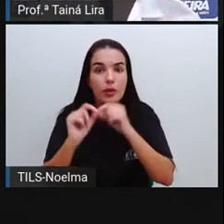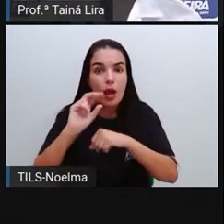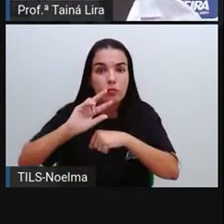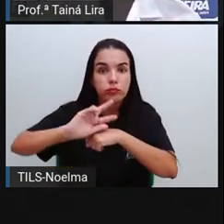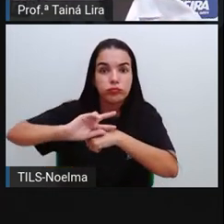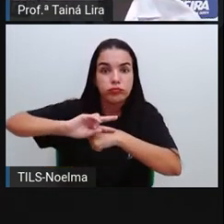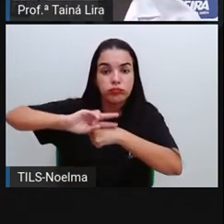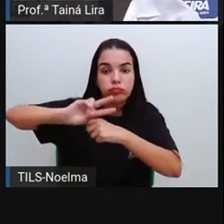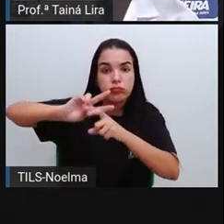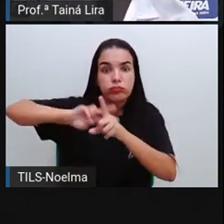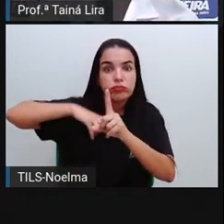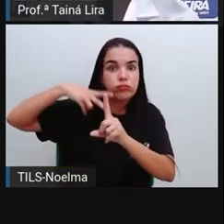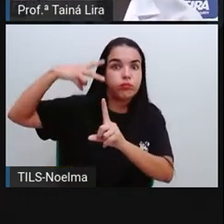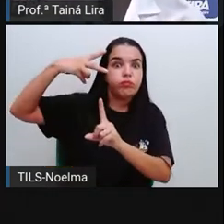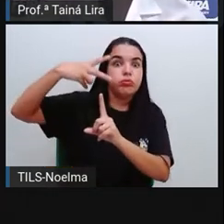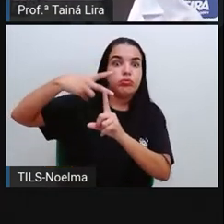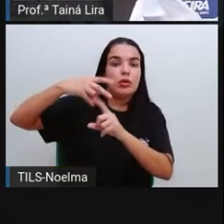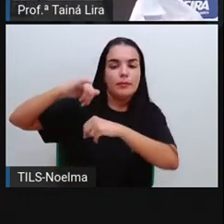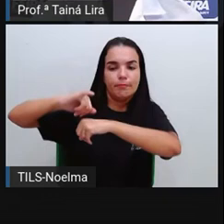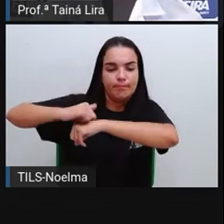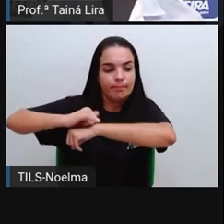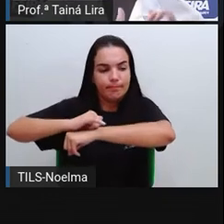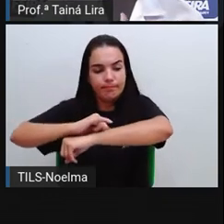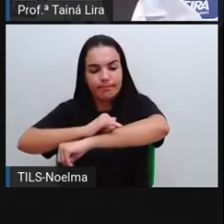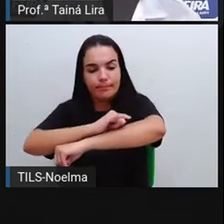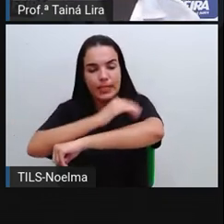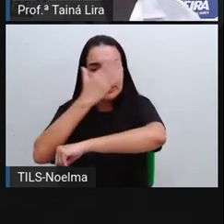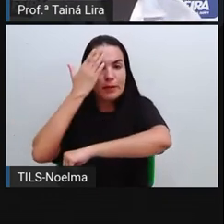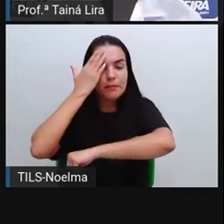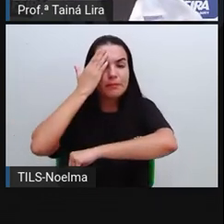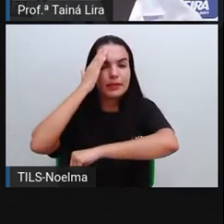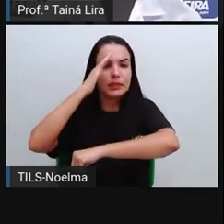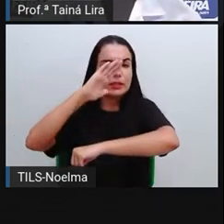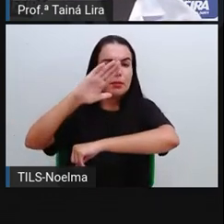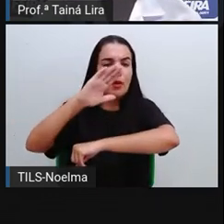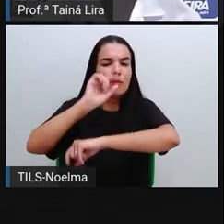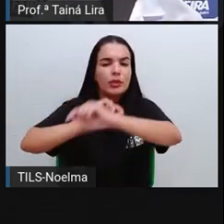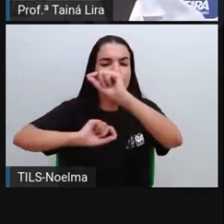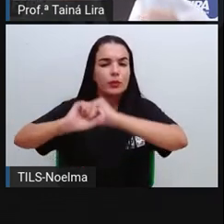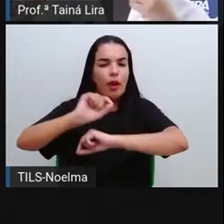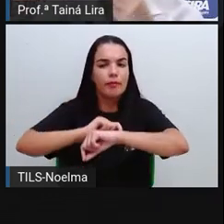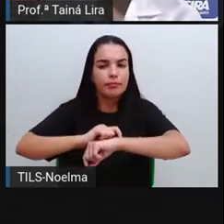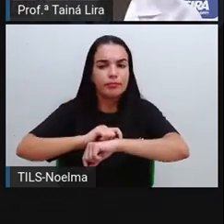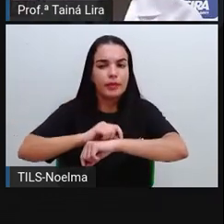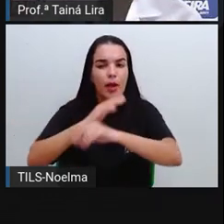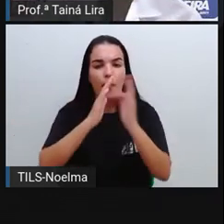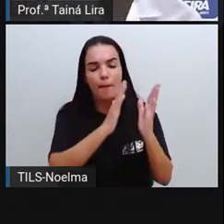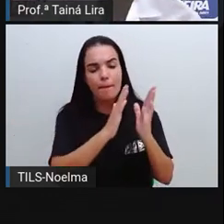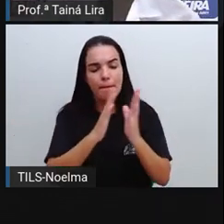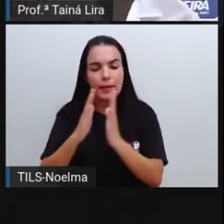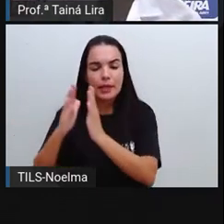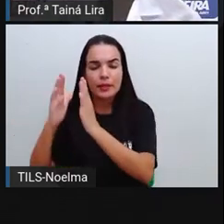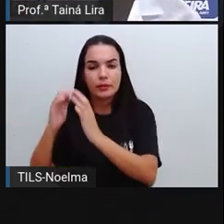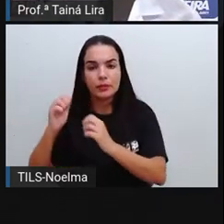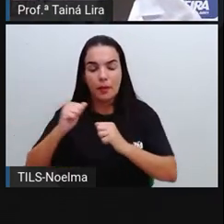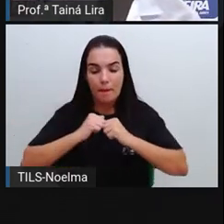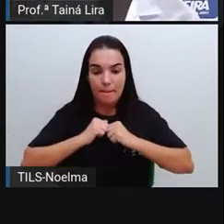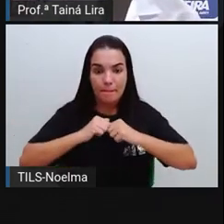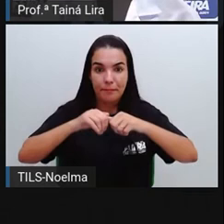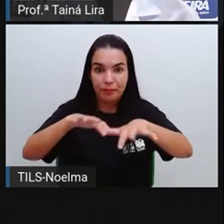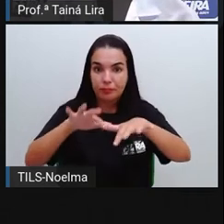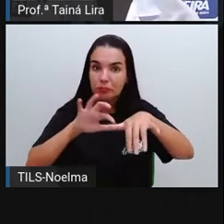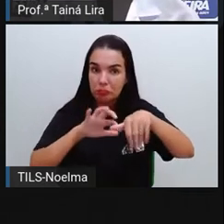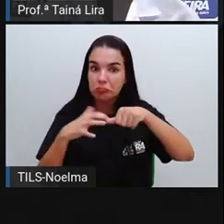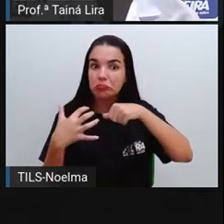obesidade, principalmente nesse período da pandemia, certo?